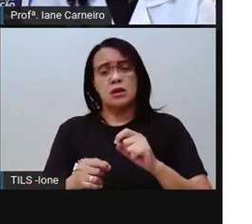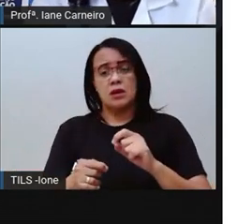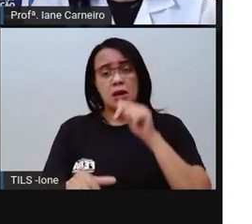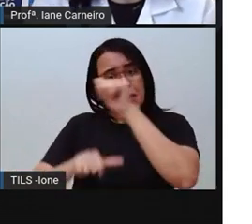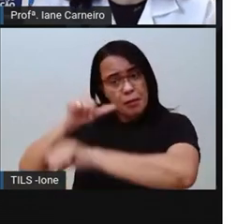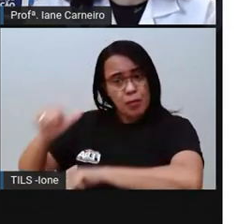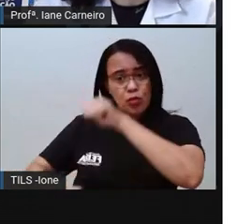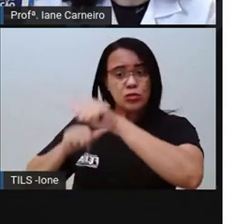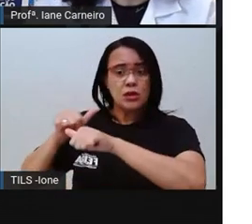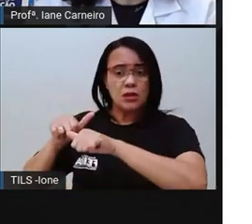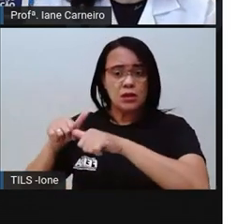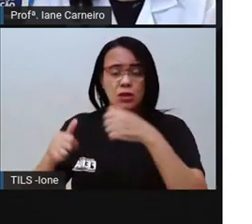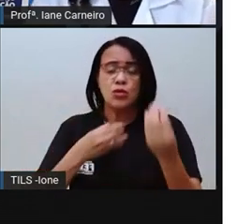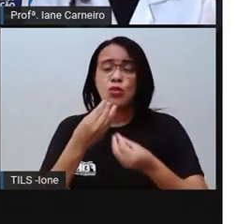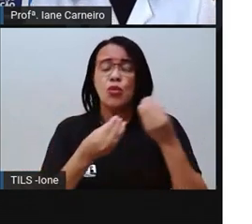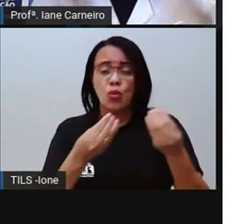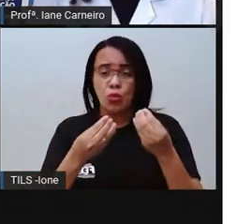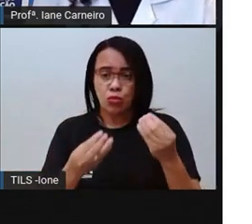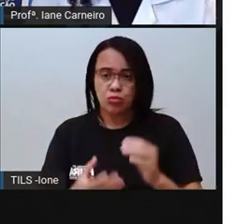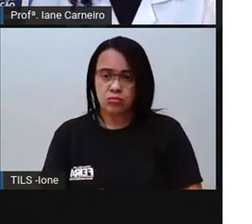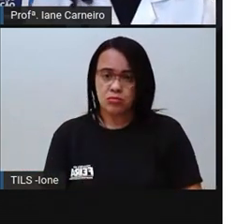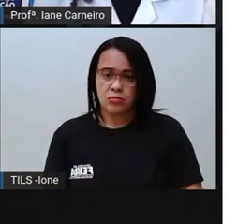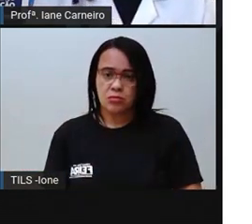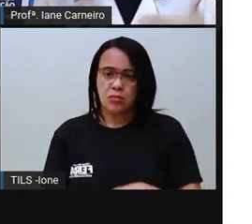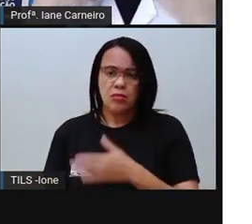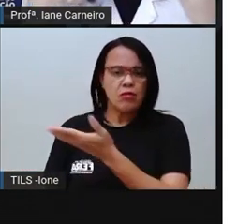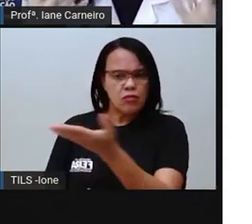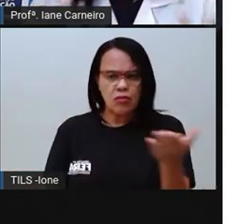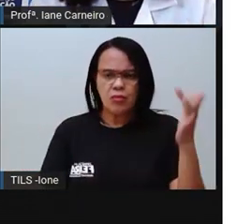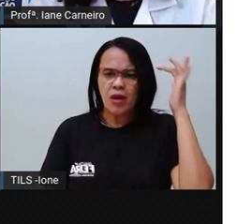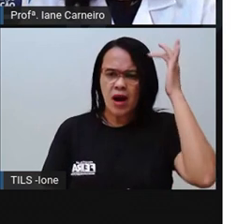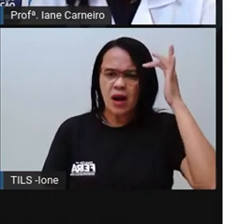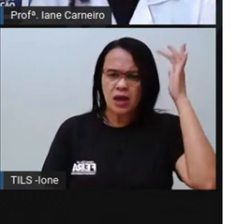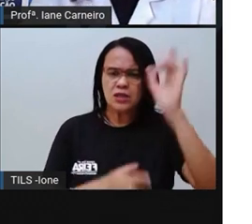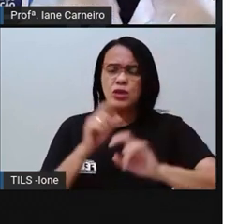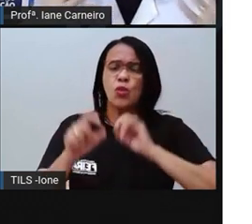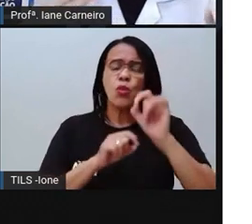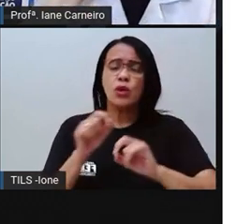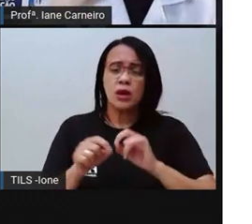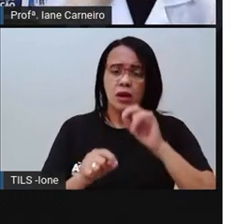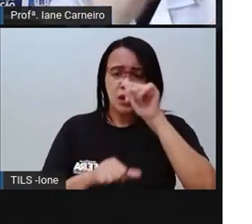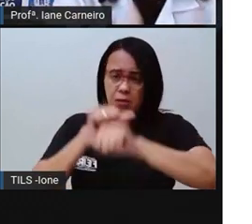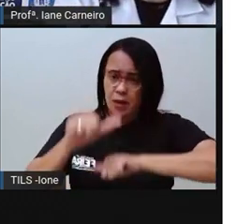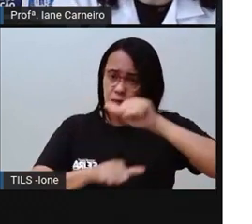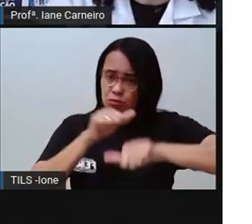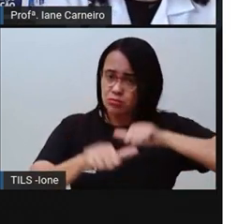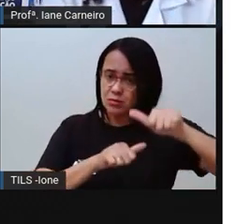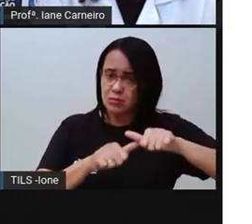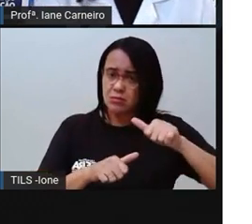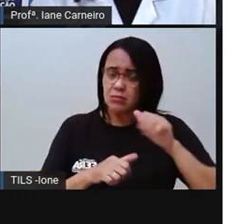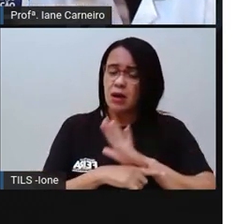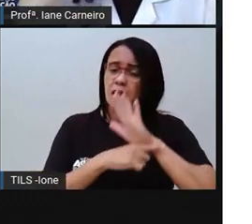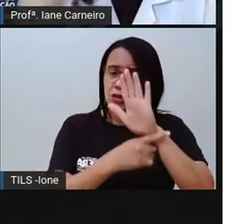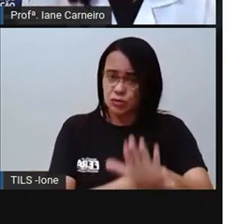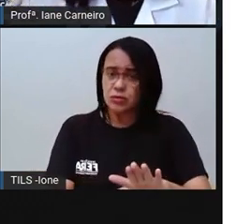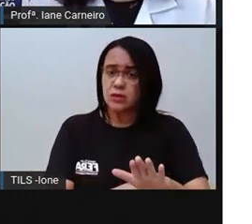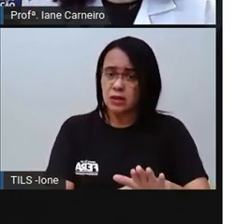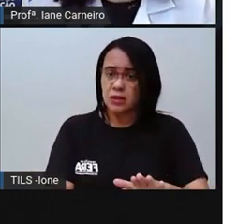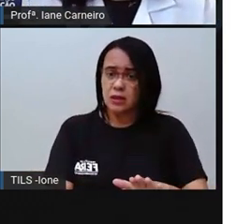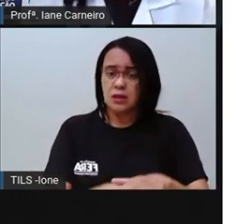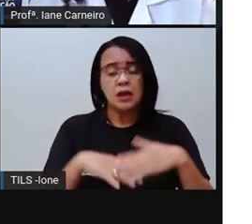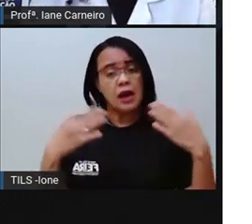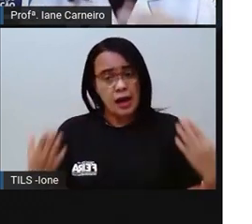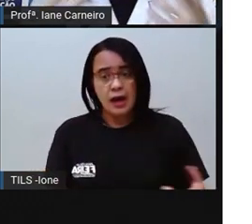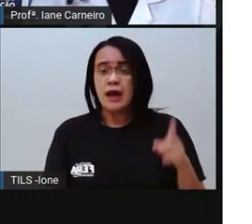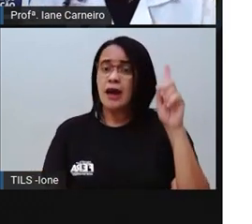vocês acham? O que muda, né? É a educação. Então, essas crianças precisam estar na escola. Também, o que